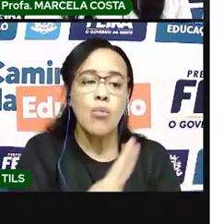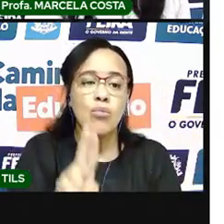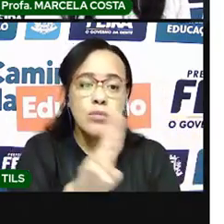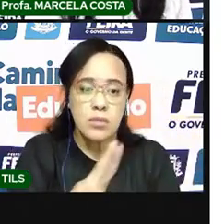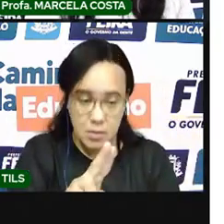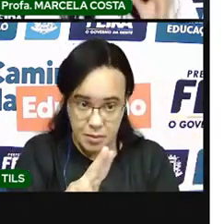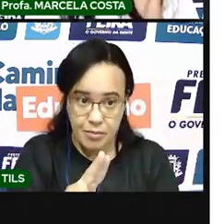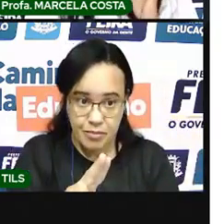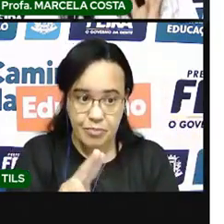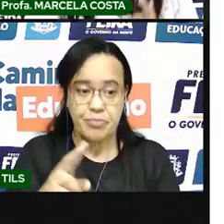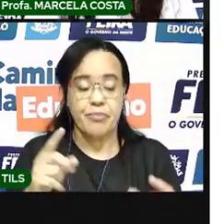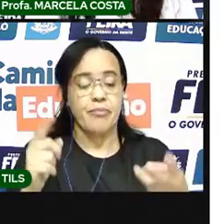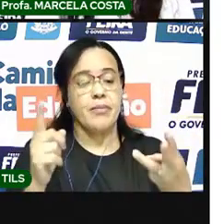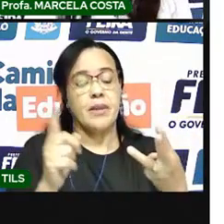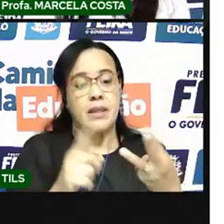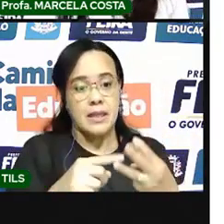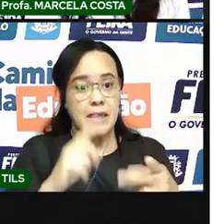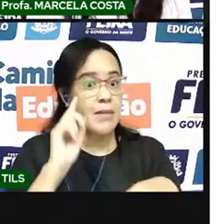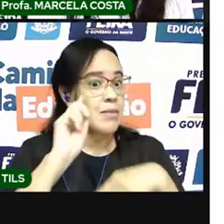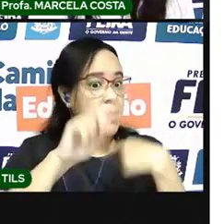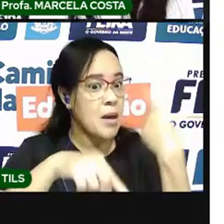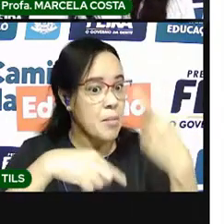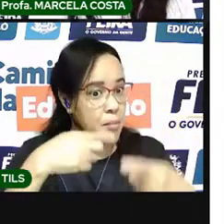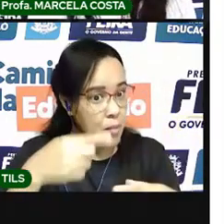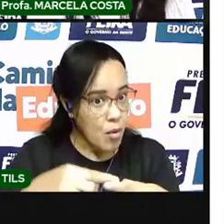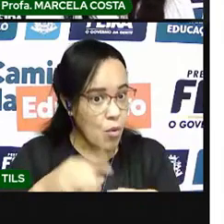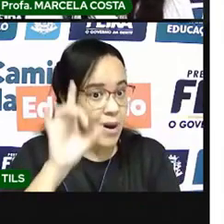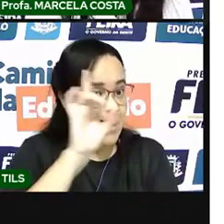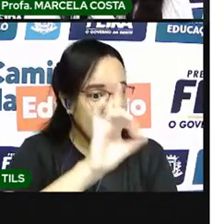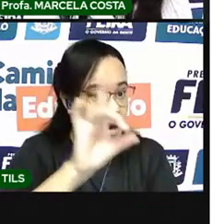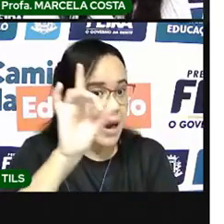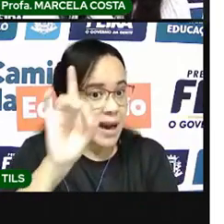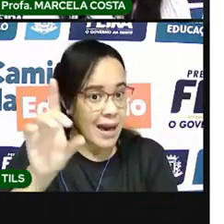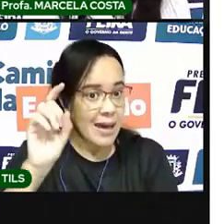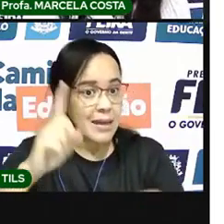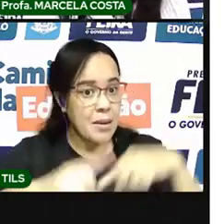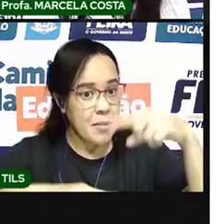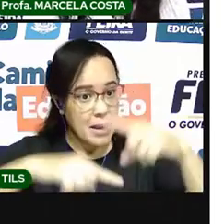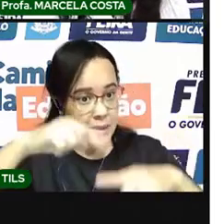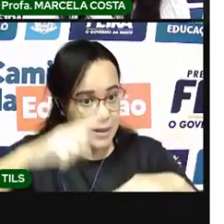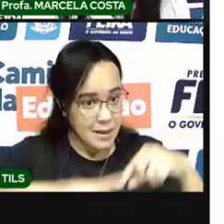Em seguida, para cada material que vai ser utilizado, vem a quantidade.